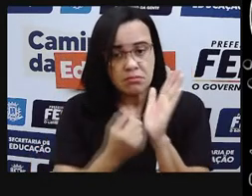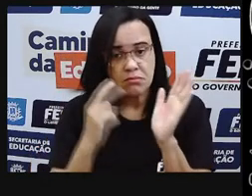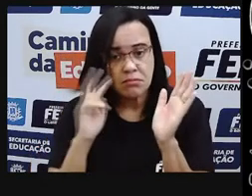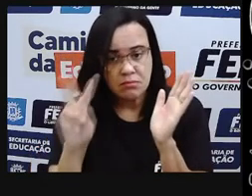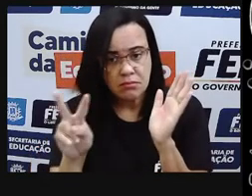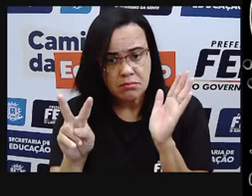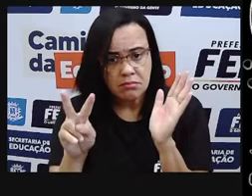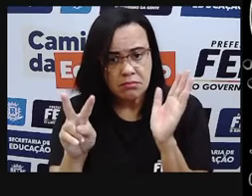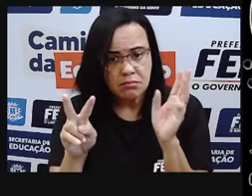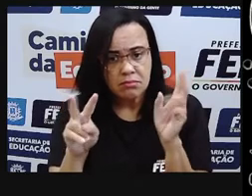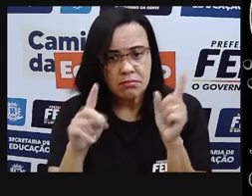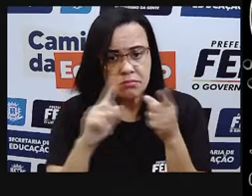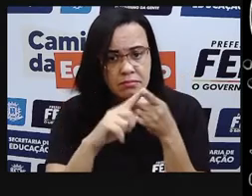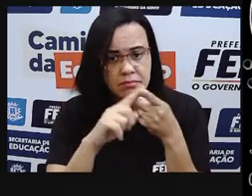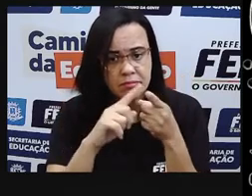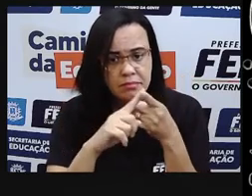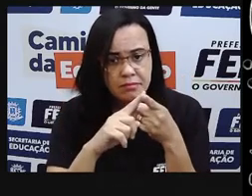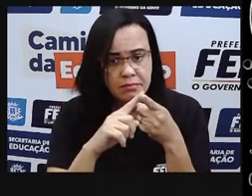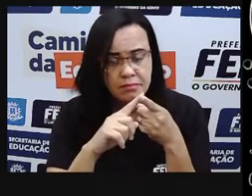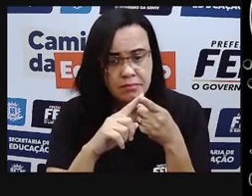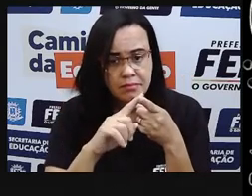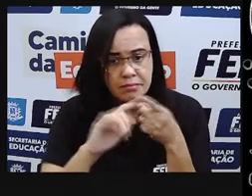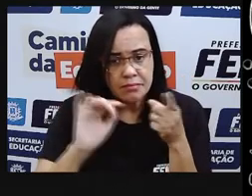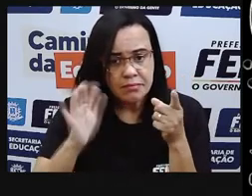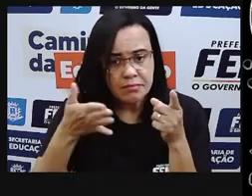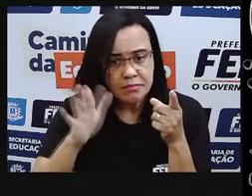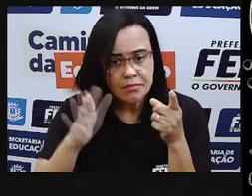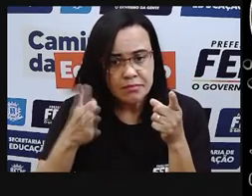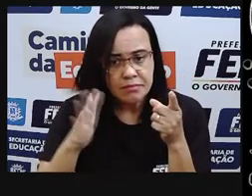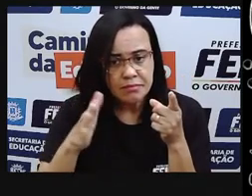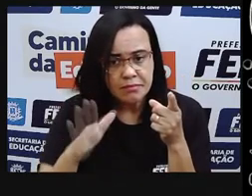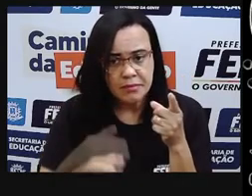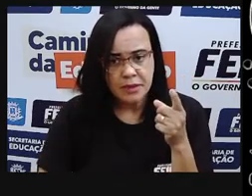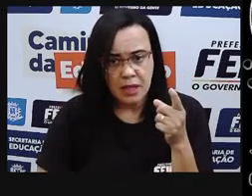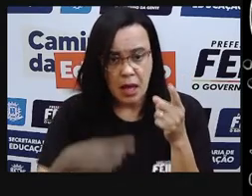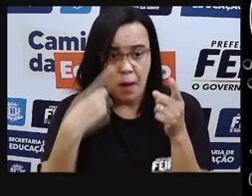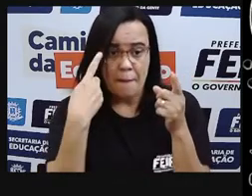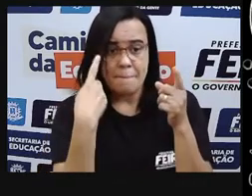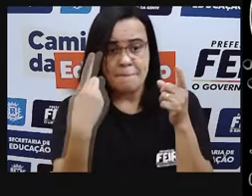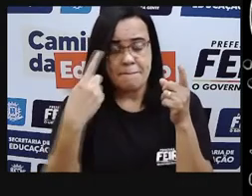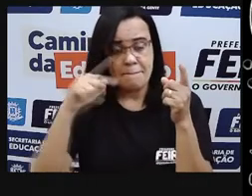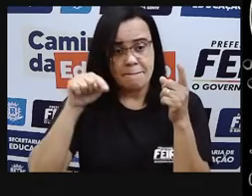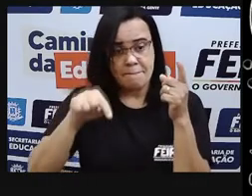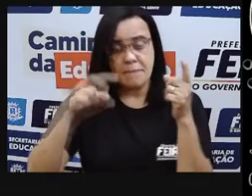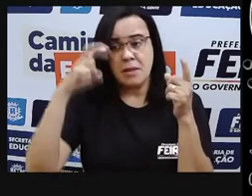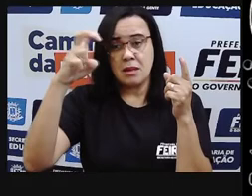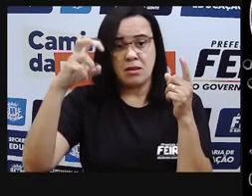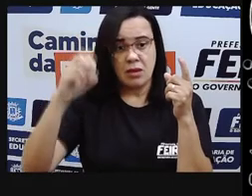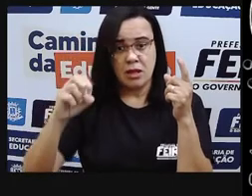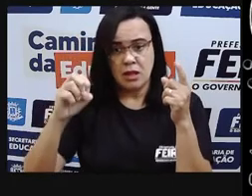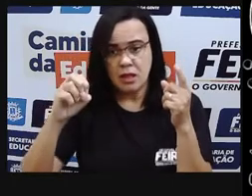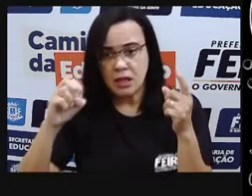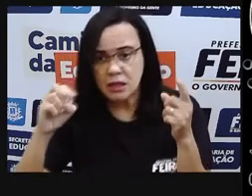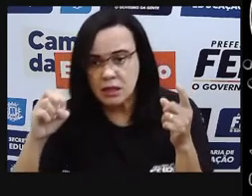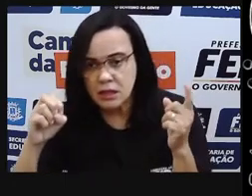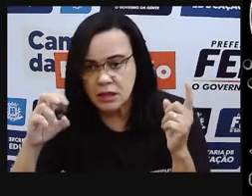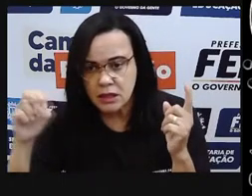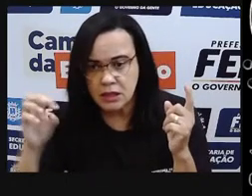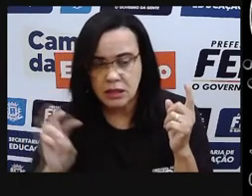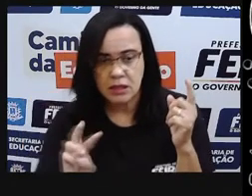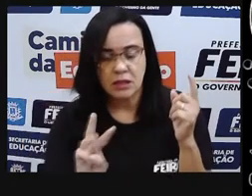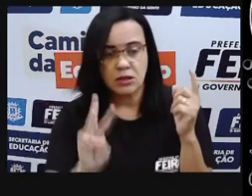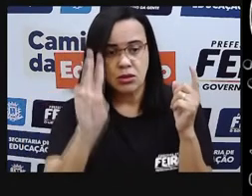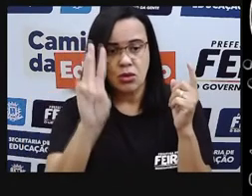acontecer? O F, ele vai ter um gasto aos 7.500 volts. Então, ele vai ter um gasto maior de